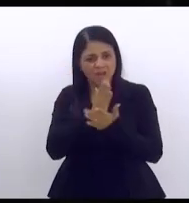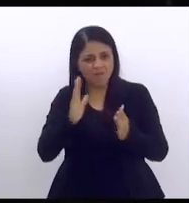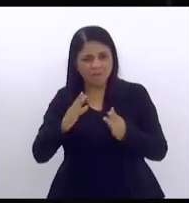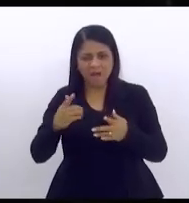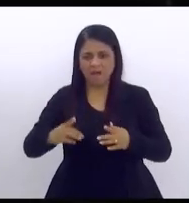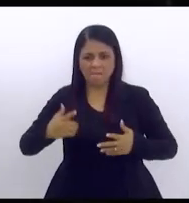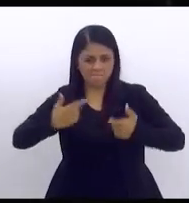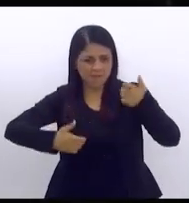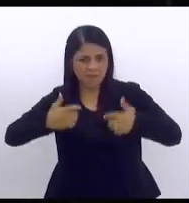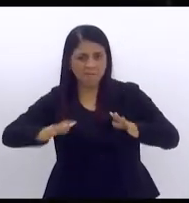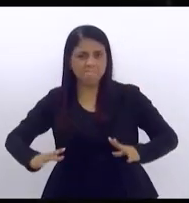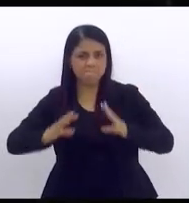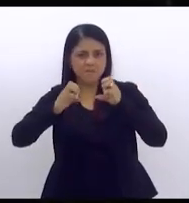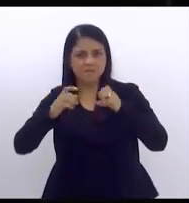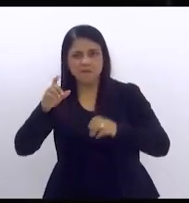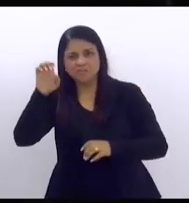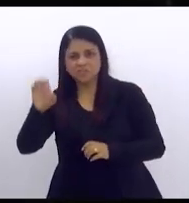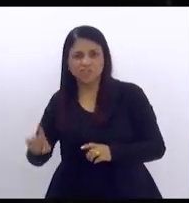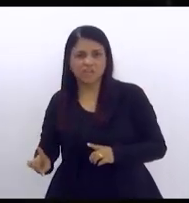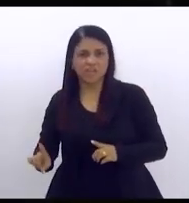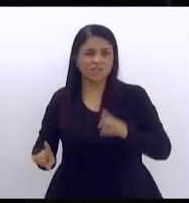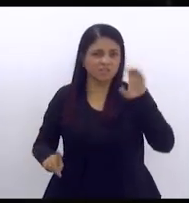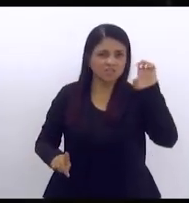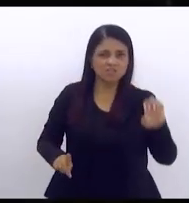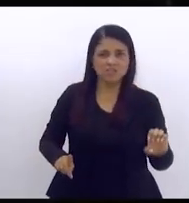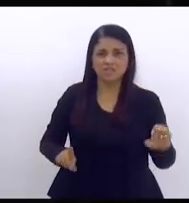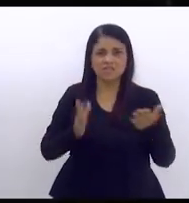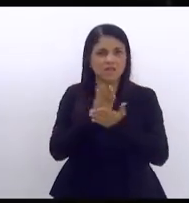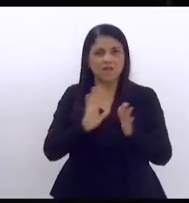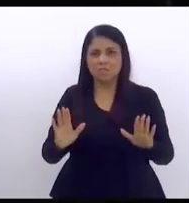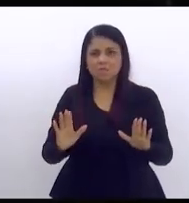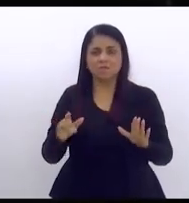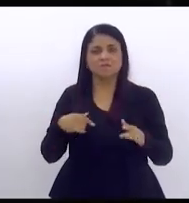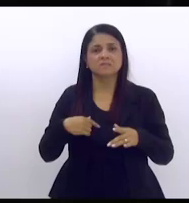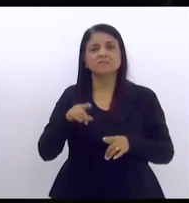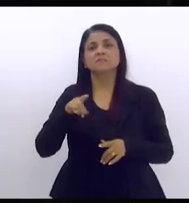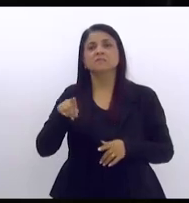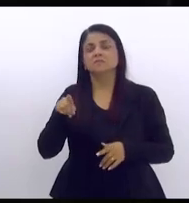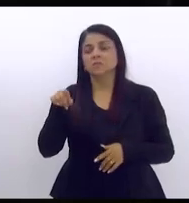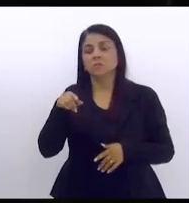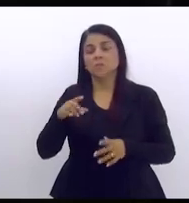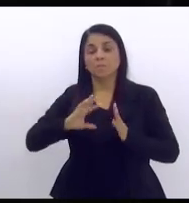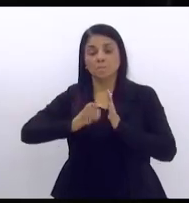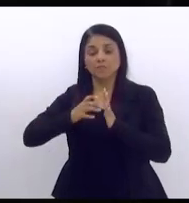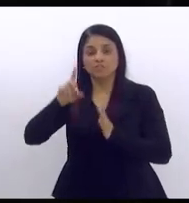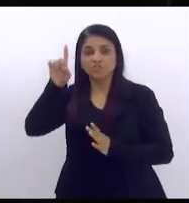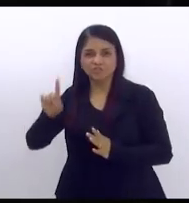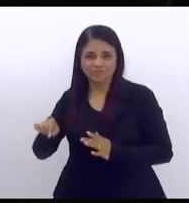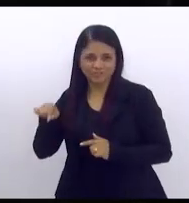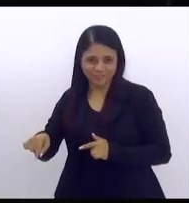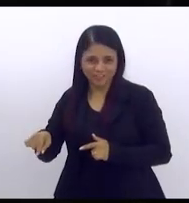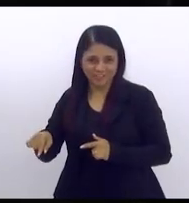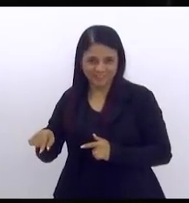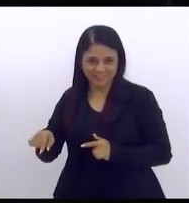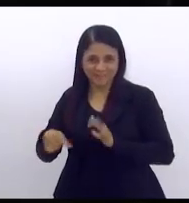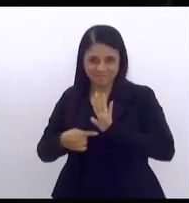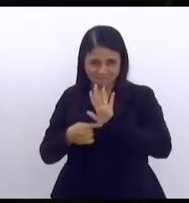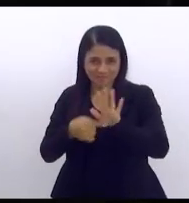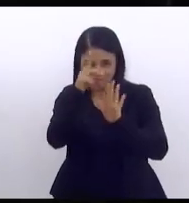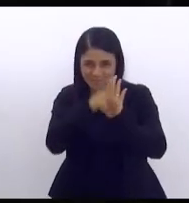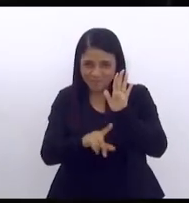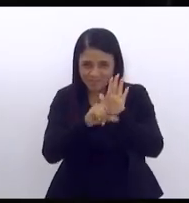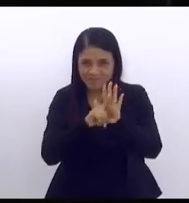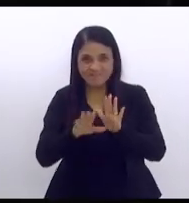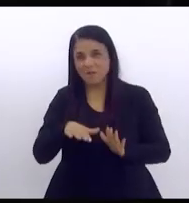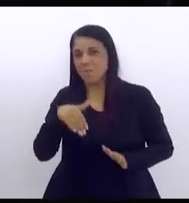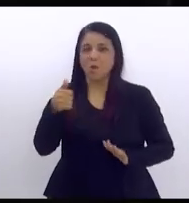direita se fosse um partido de esquerda que tivesse apresentado essa lei eu teria certeza que seria um